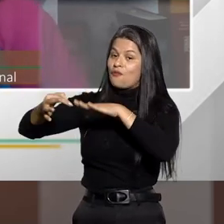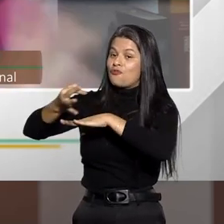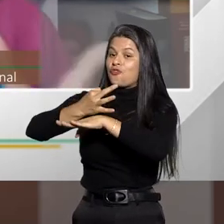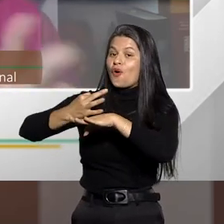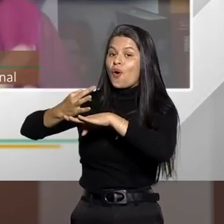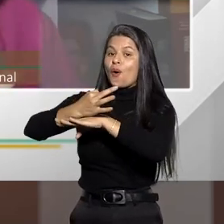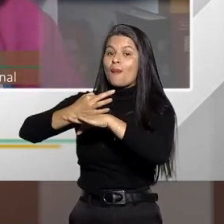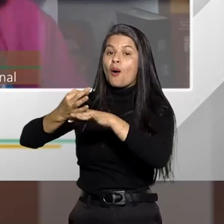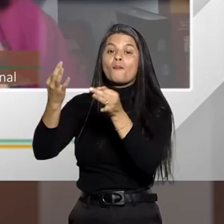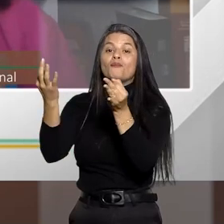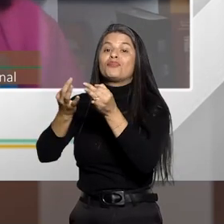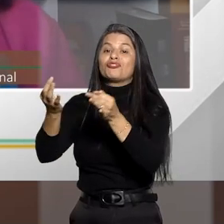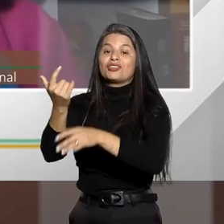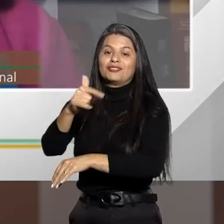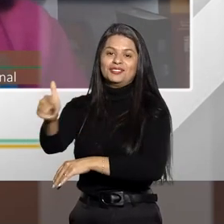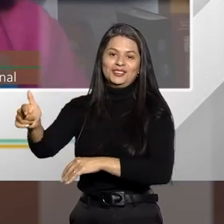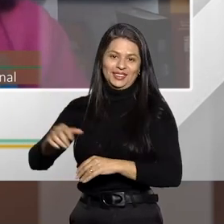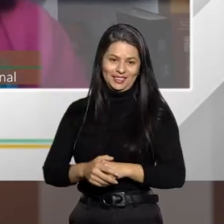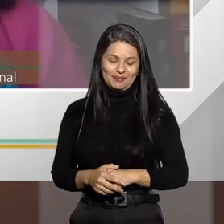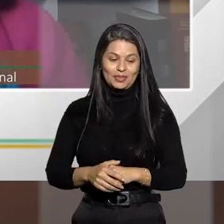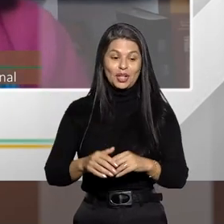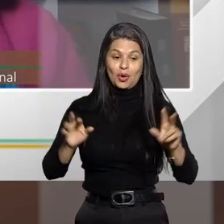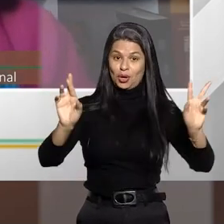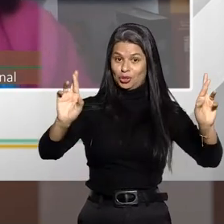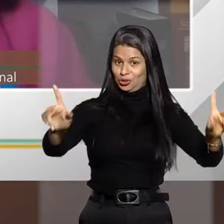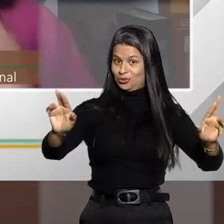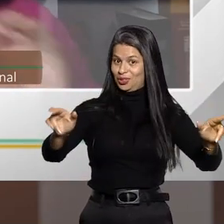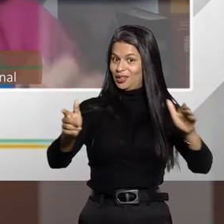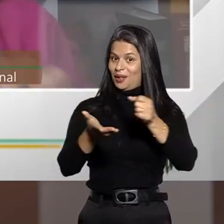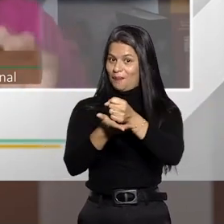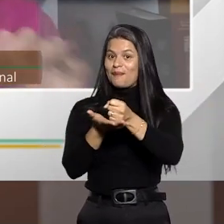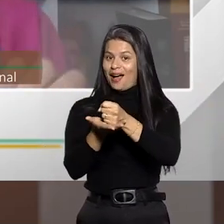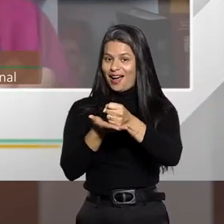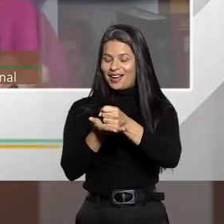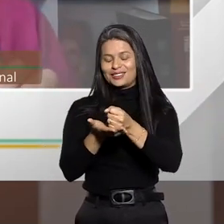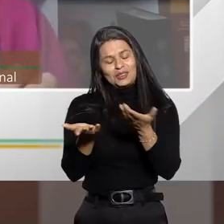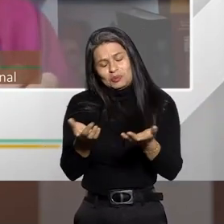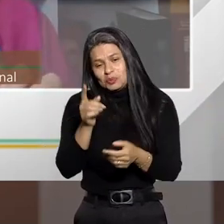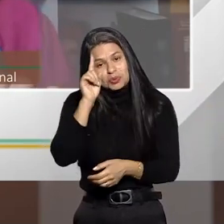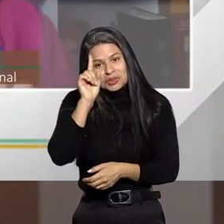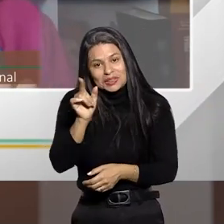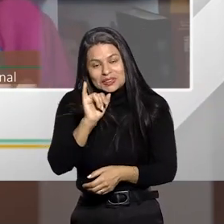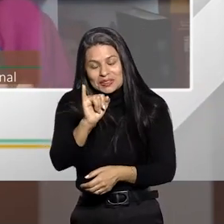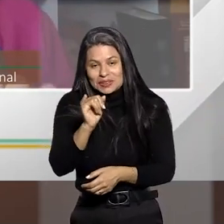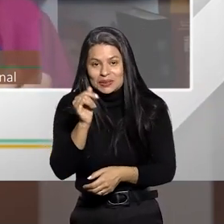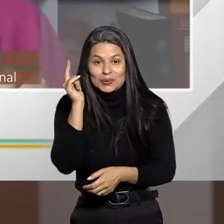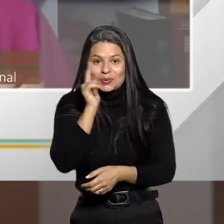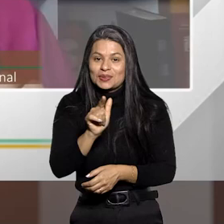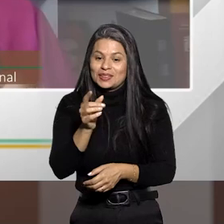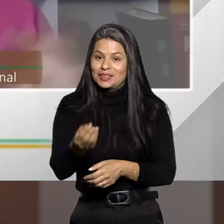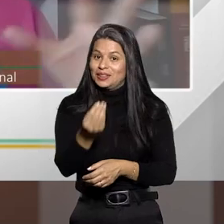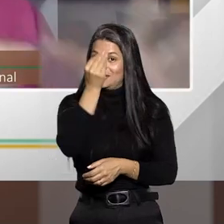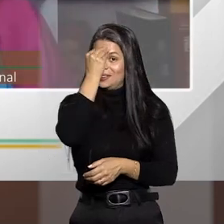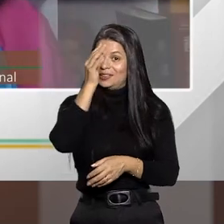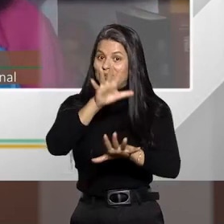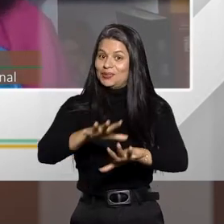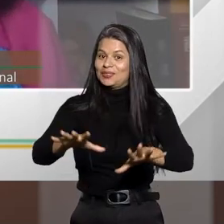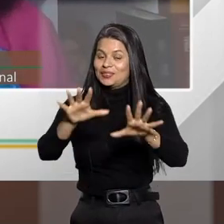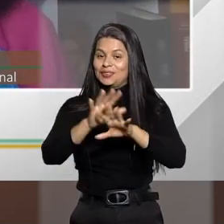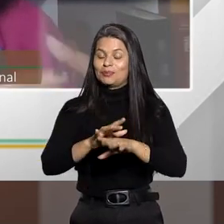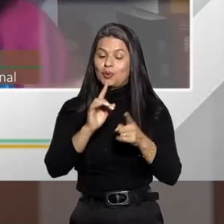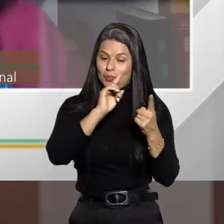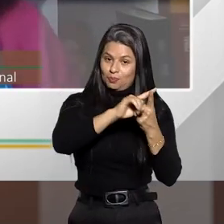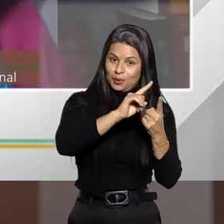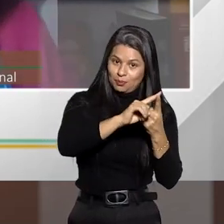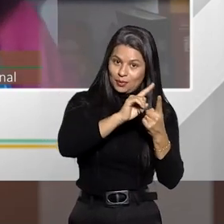ok? Então, essa é a diferença básica entre as duas hipóteses. Não sei se eu consegui me fazer entender. Então, no primeiro